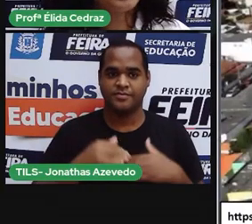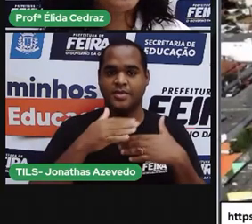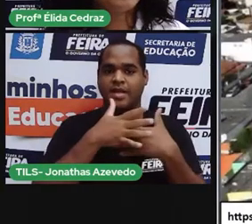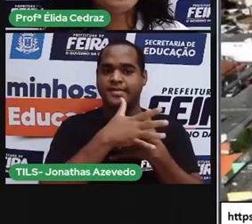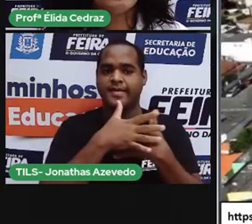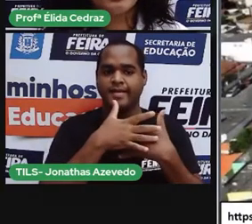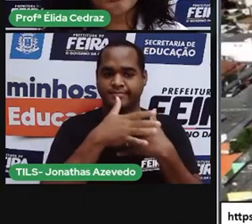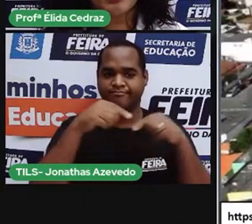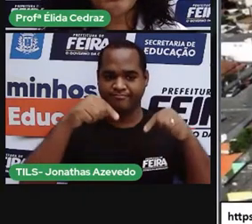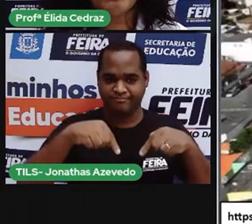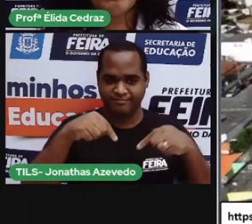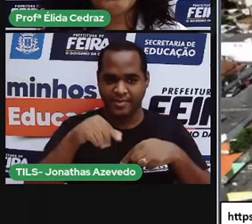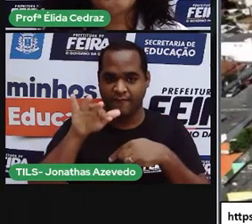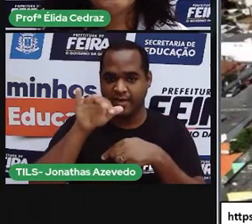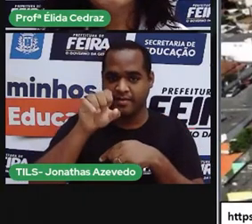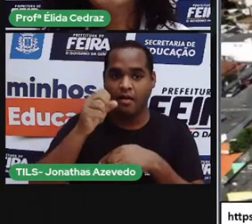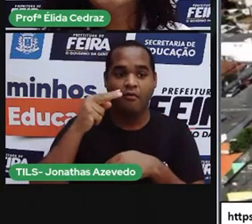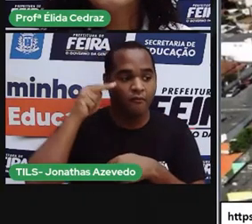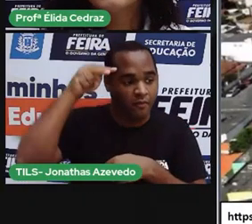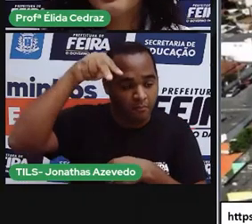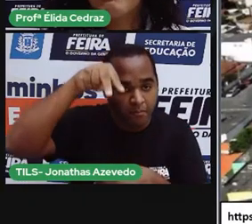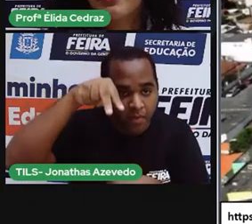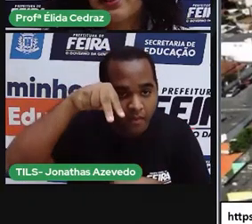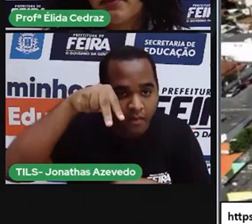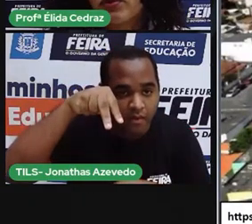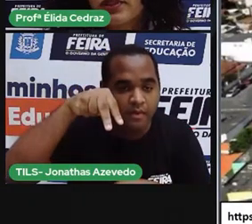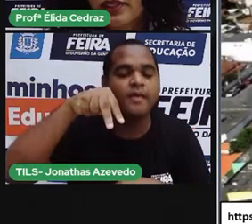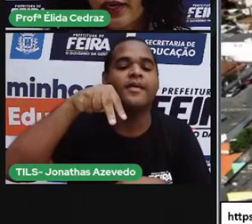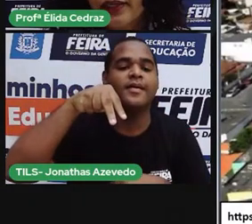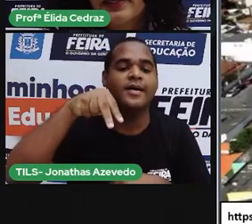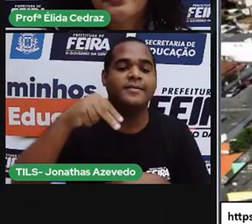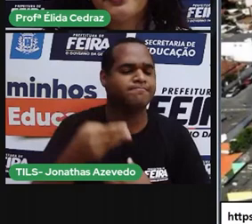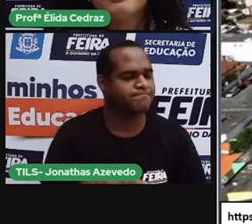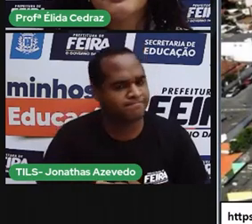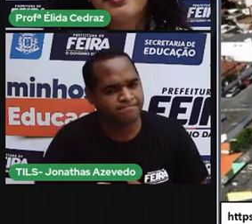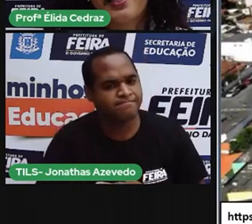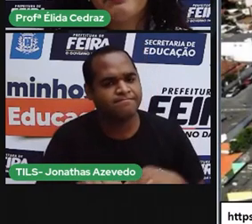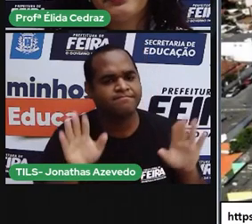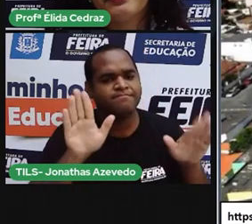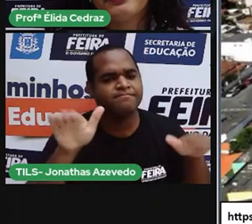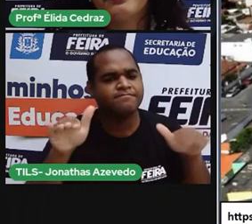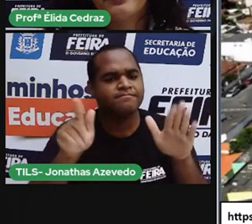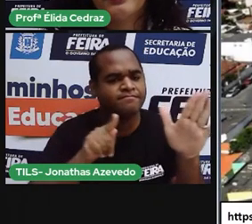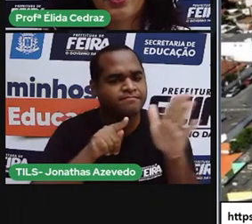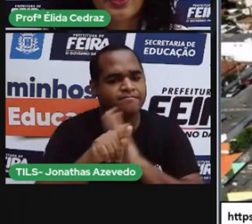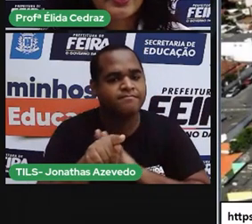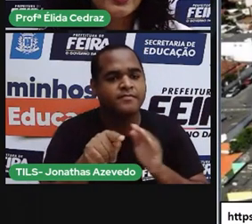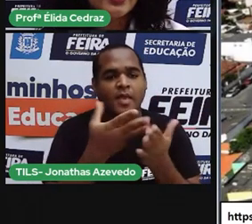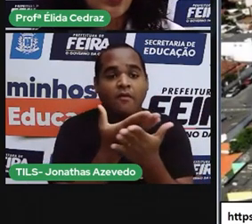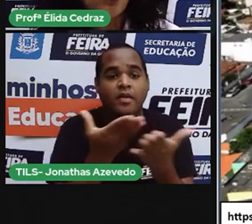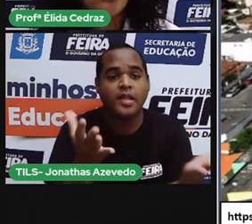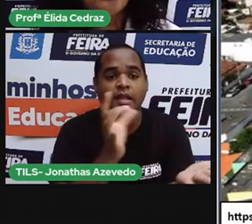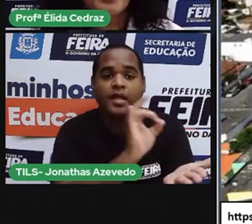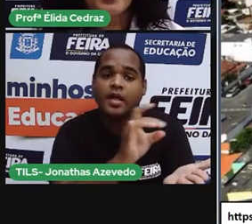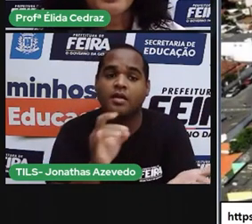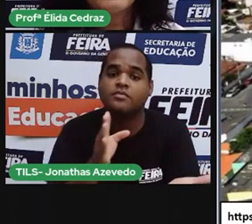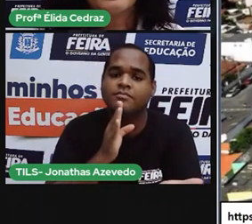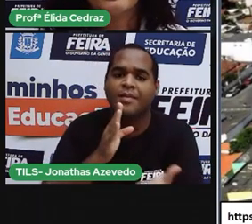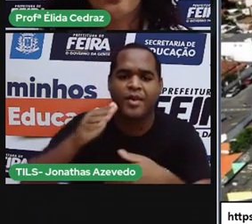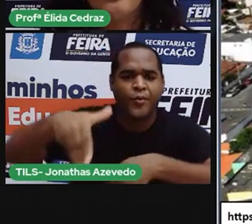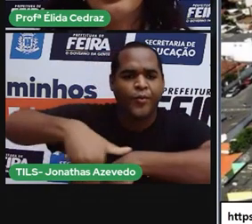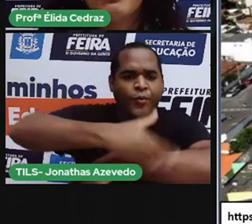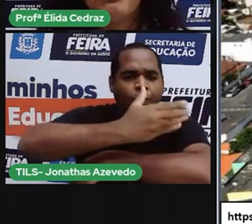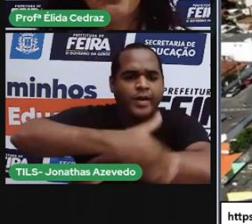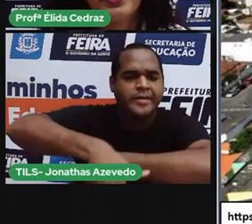vista de cima. E a nossa mãozinha aí, quem sabe, Que rua é